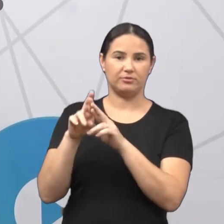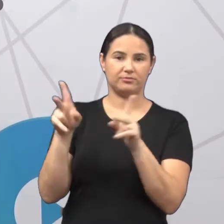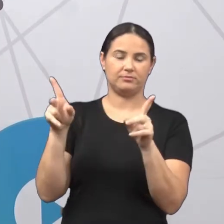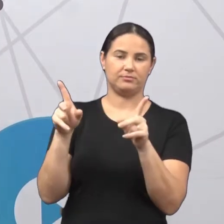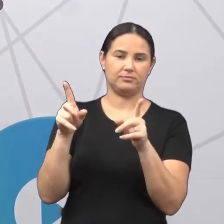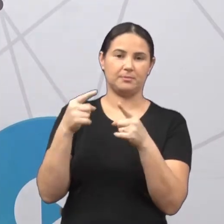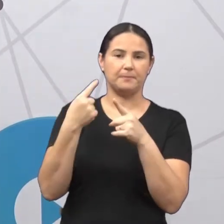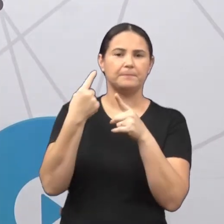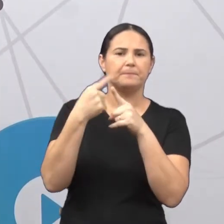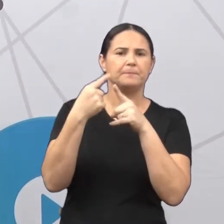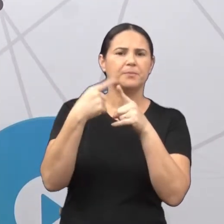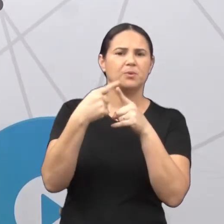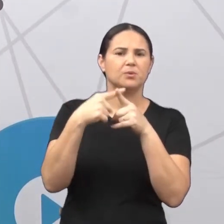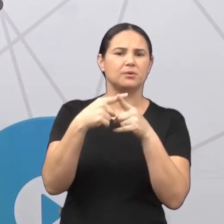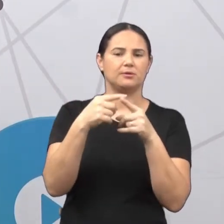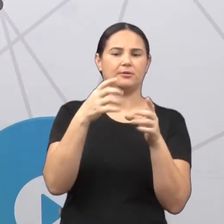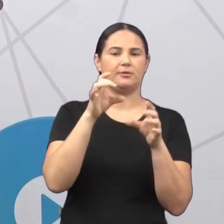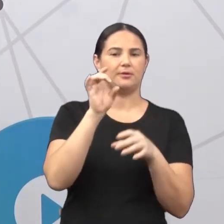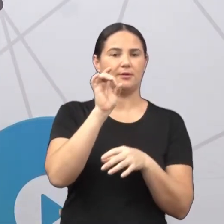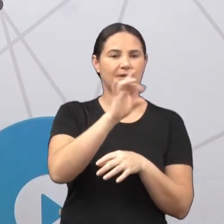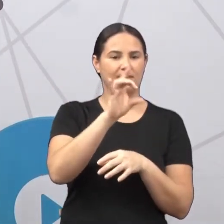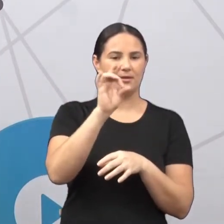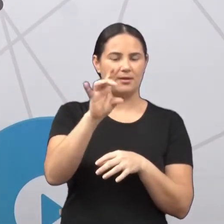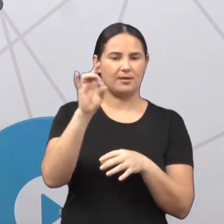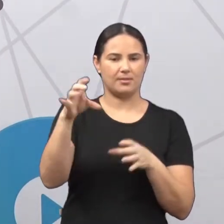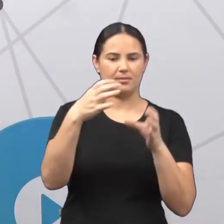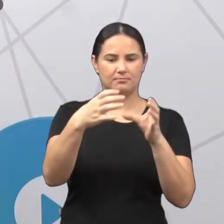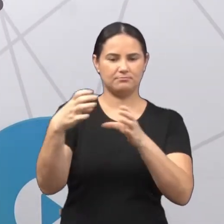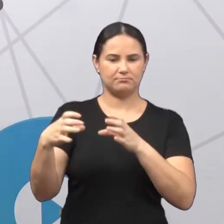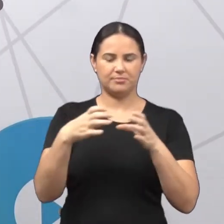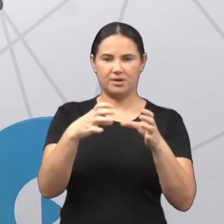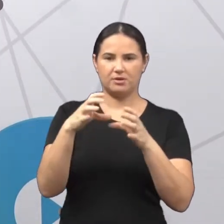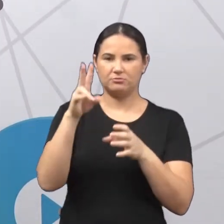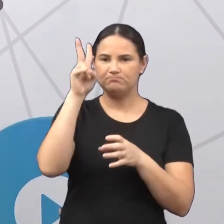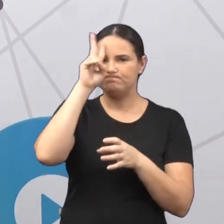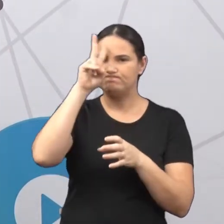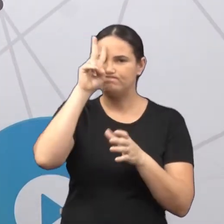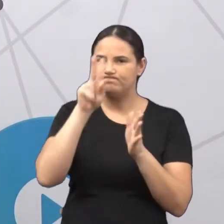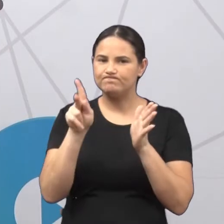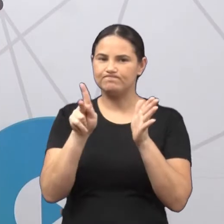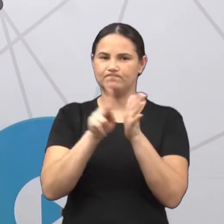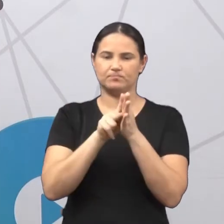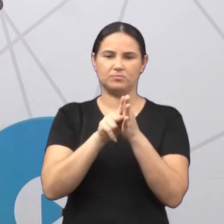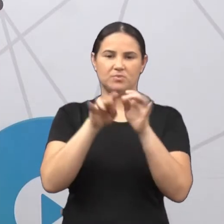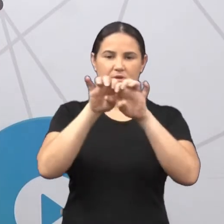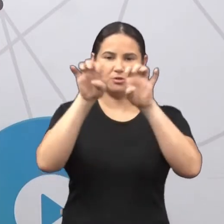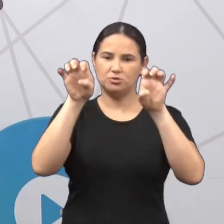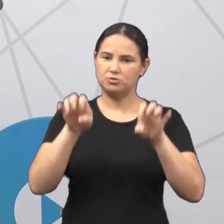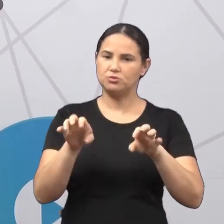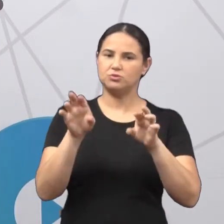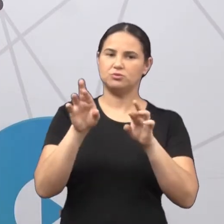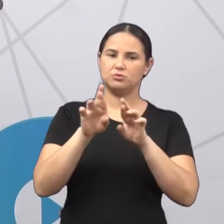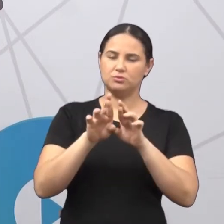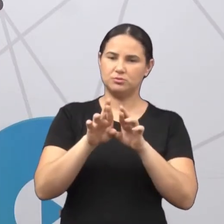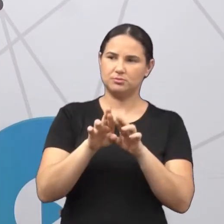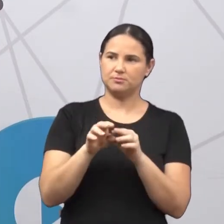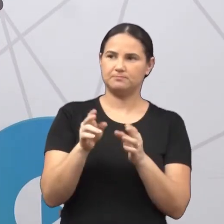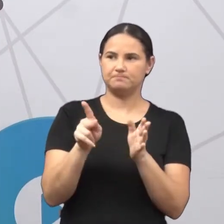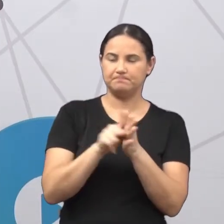Porque cada bairro tem a sua história. Cada bairro tem a sua estrutura. Existem diferenças? Sim.